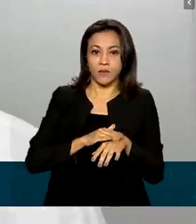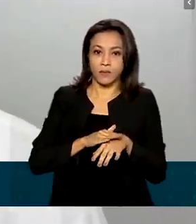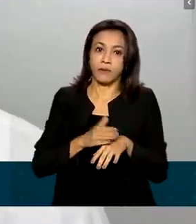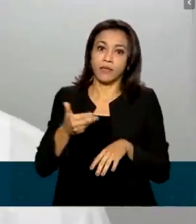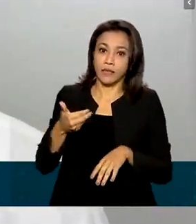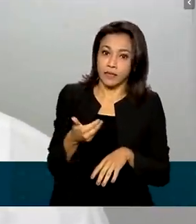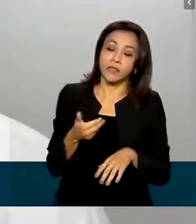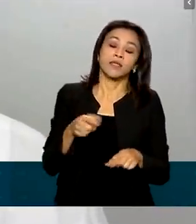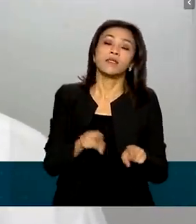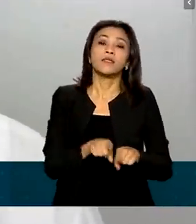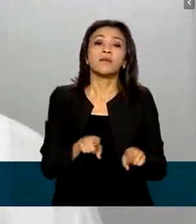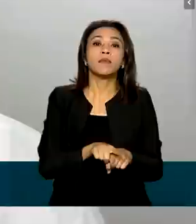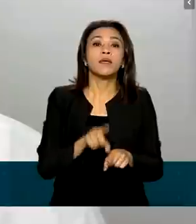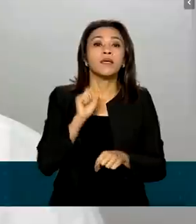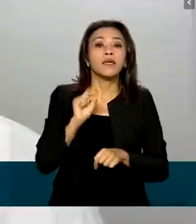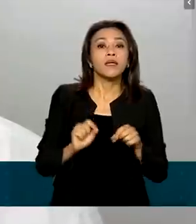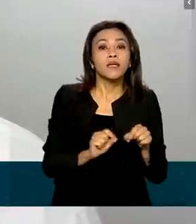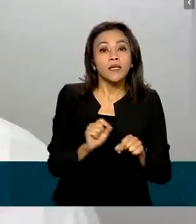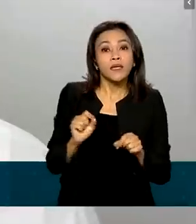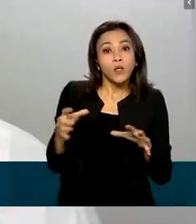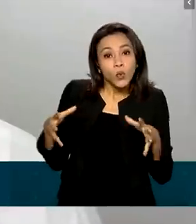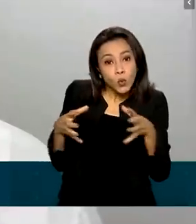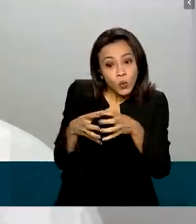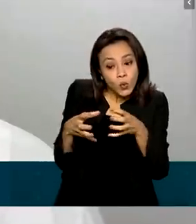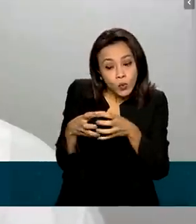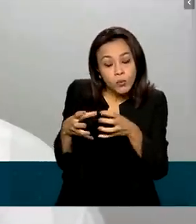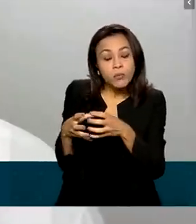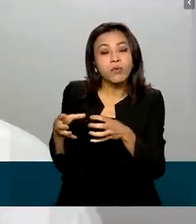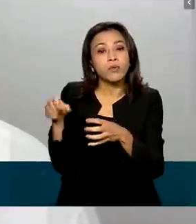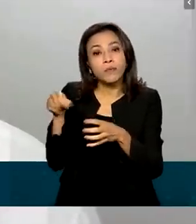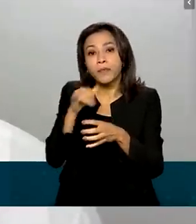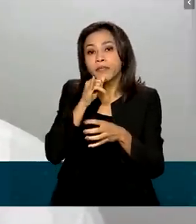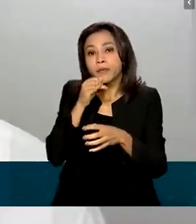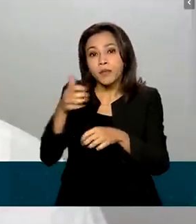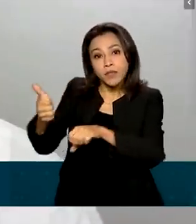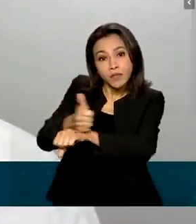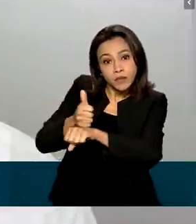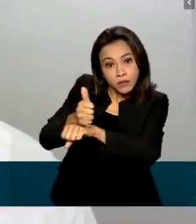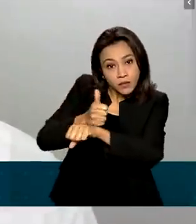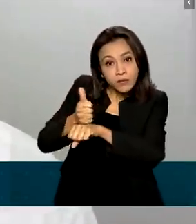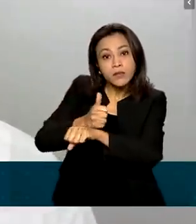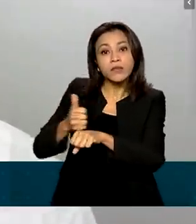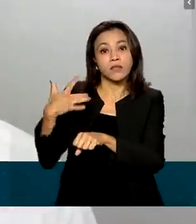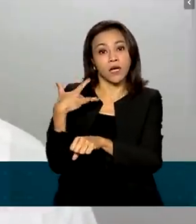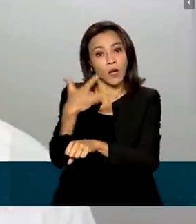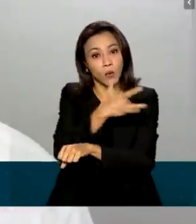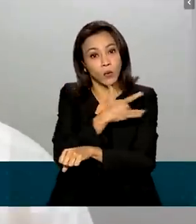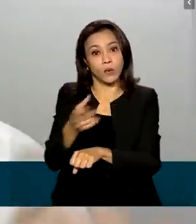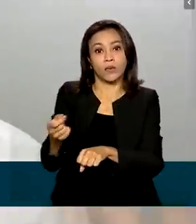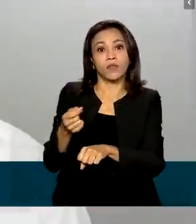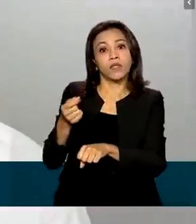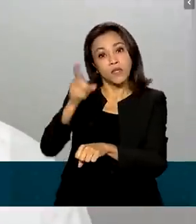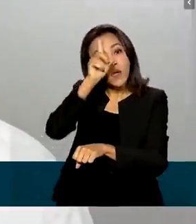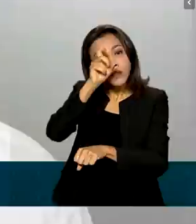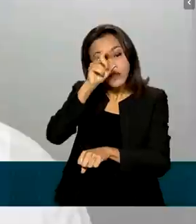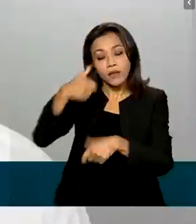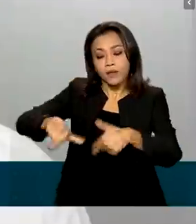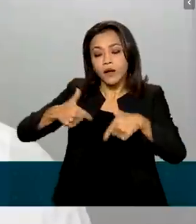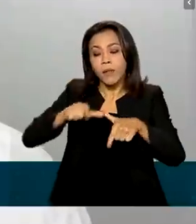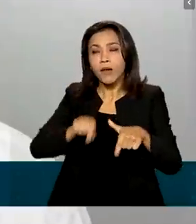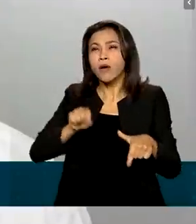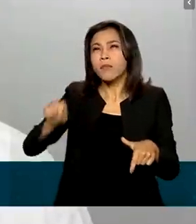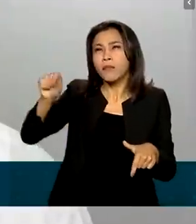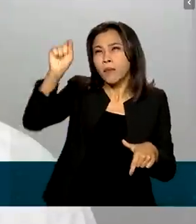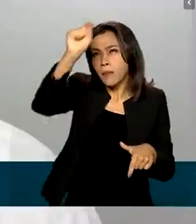também como pré-exposição pra um grupo bastante específico, como profissionais de saúde que vão tratar, por exemplo, as pessoas que tenham